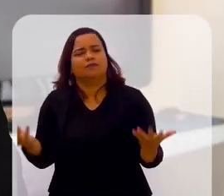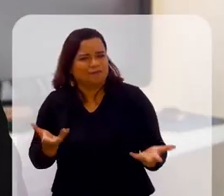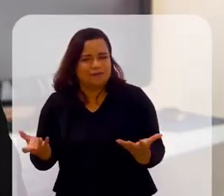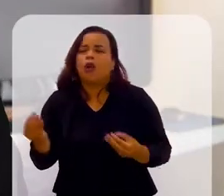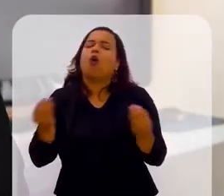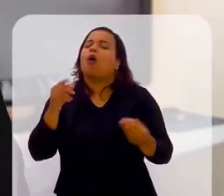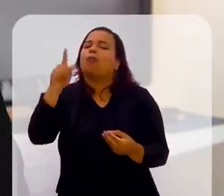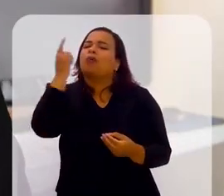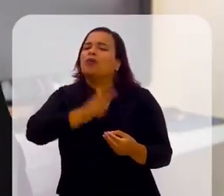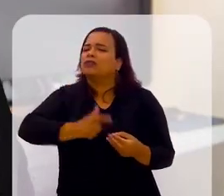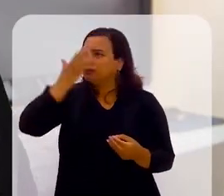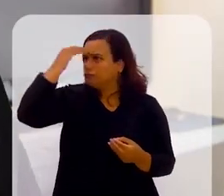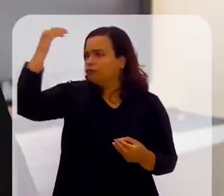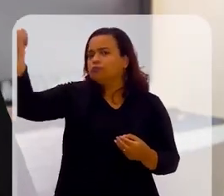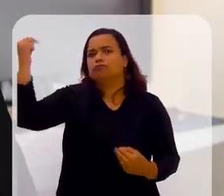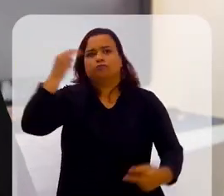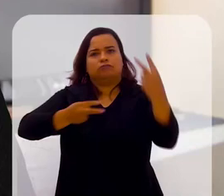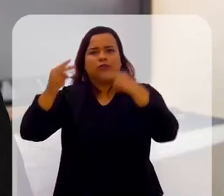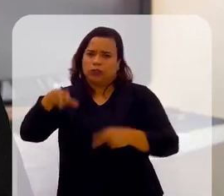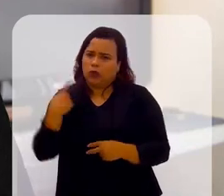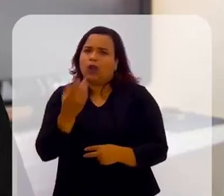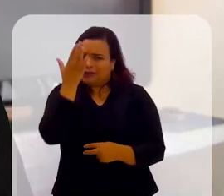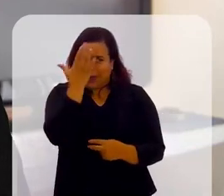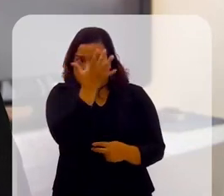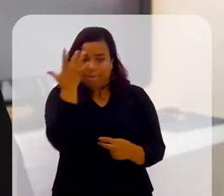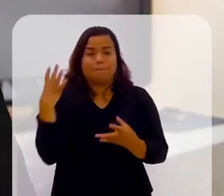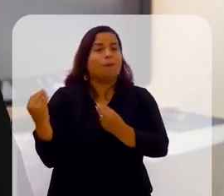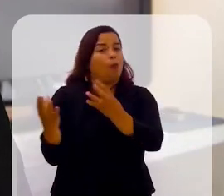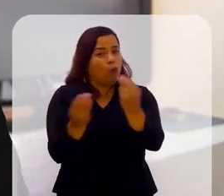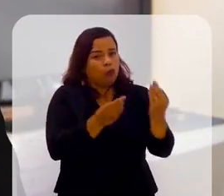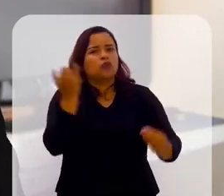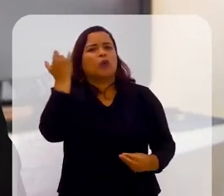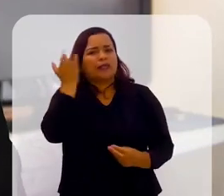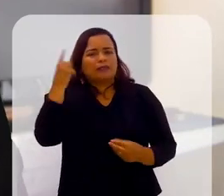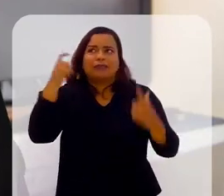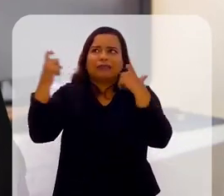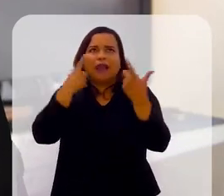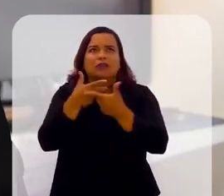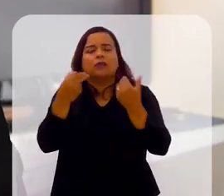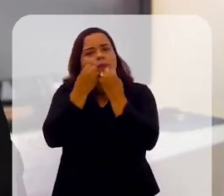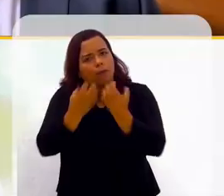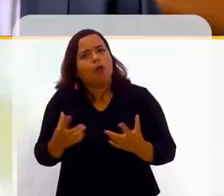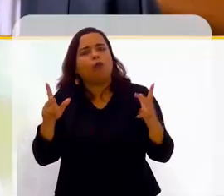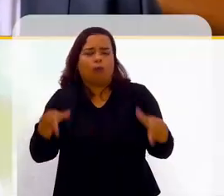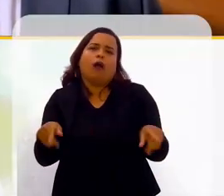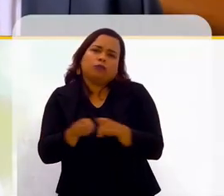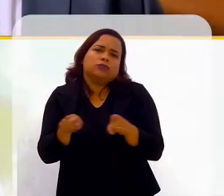sobressair? Porque a gente sabe que tem um mundo de gente com um mundo de ideias por aí.